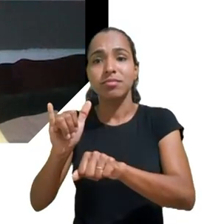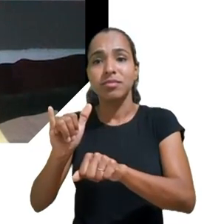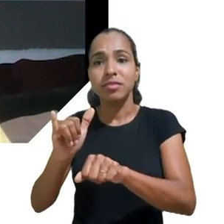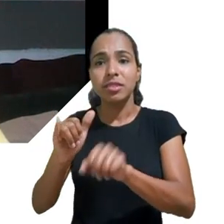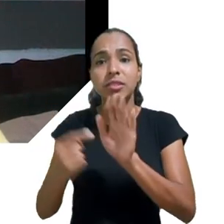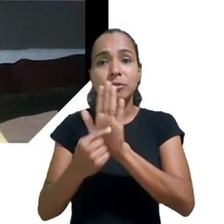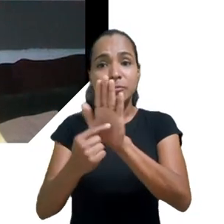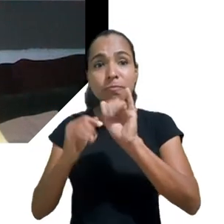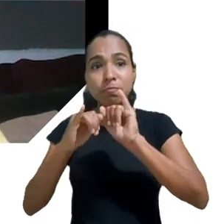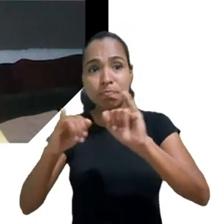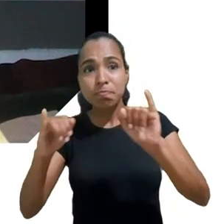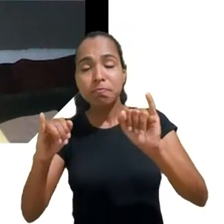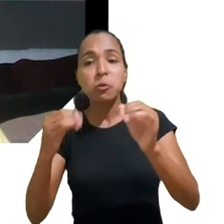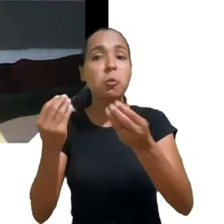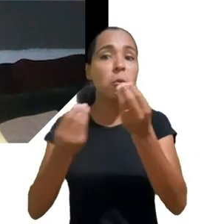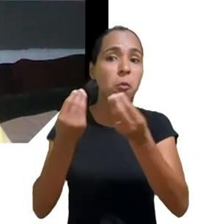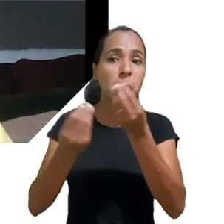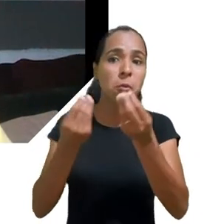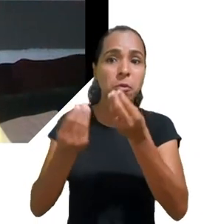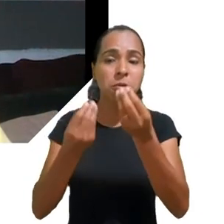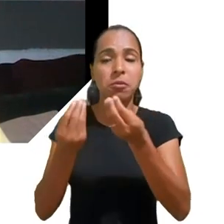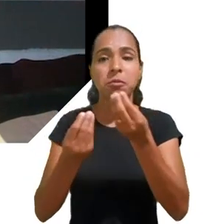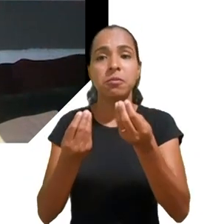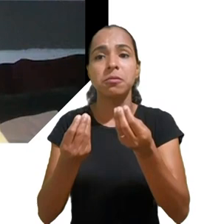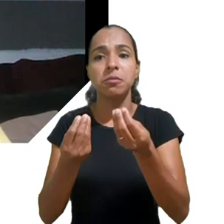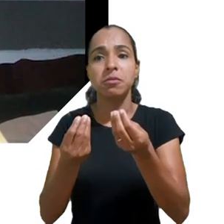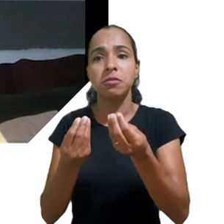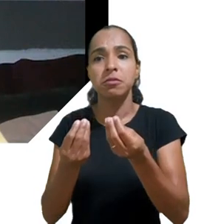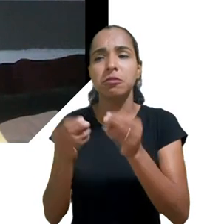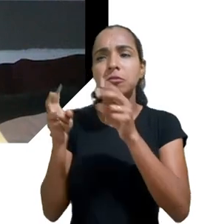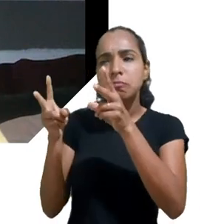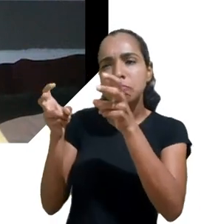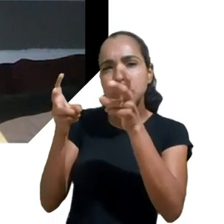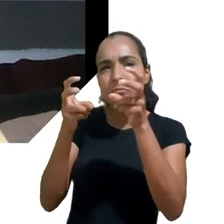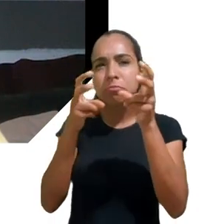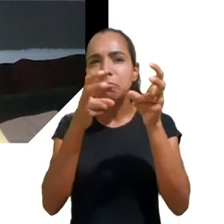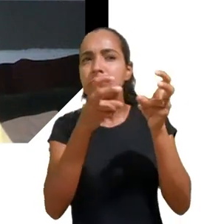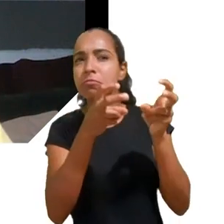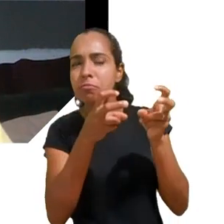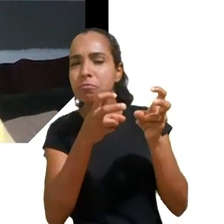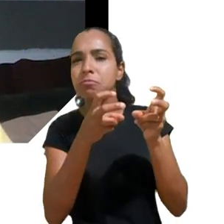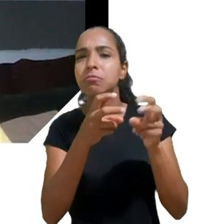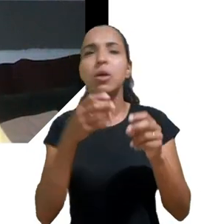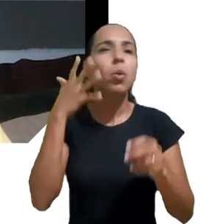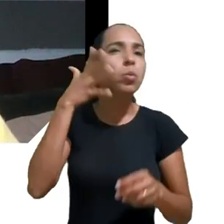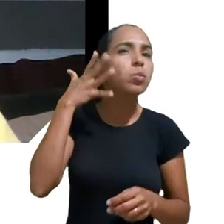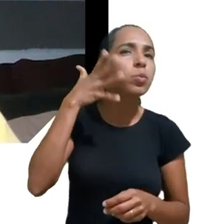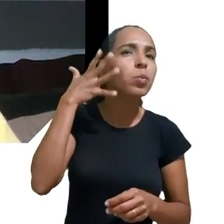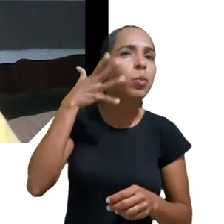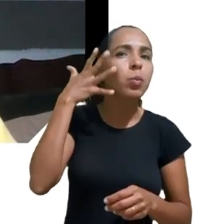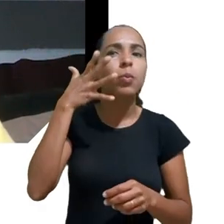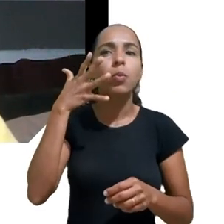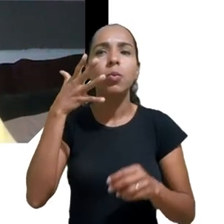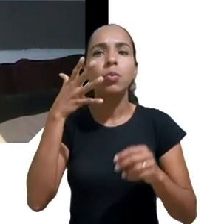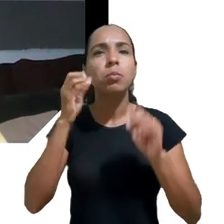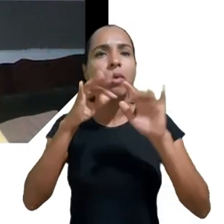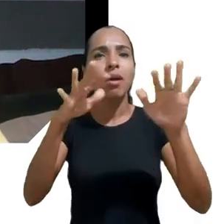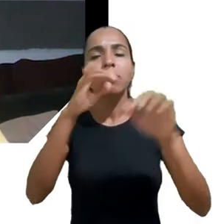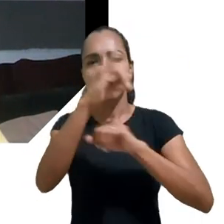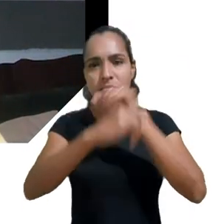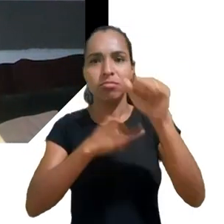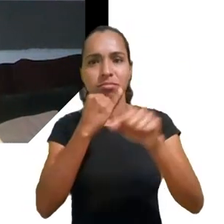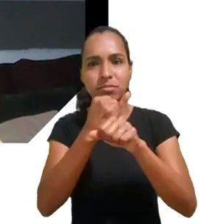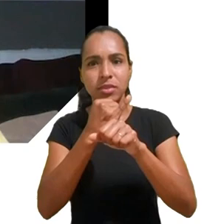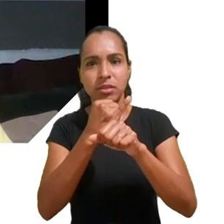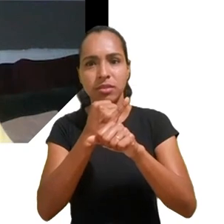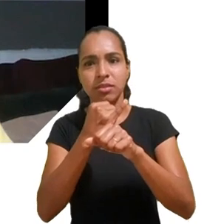seja, observar as narrativas e os discursos que circulam na internet, no caso, pelas crianças, produzidos